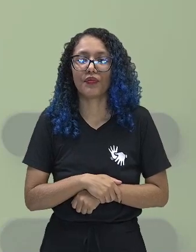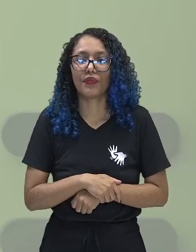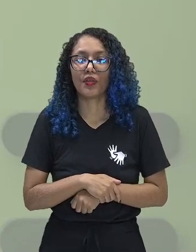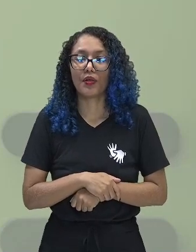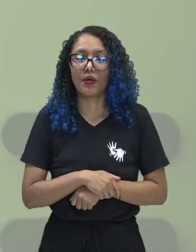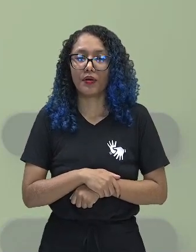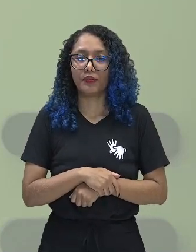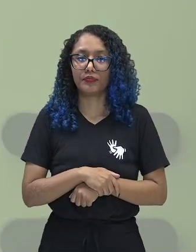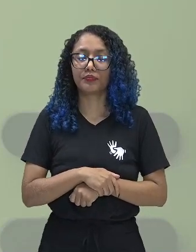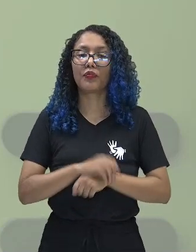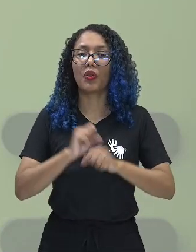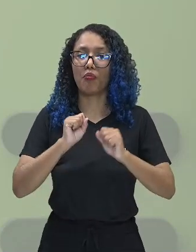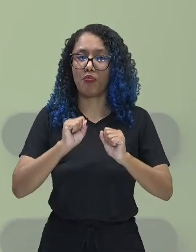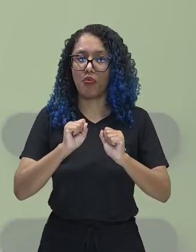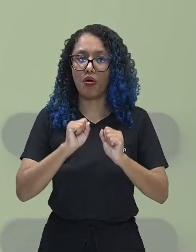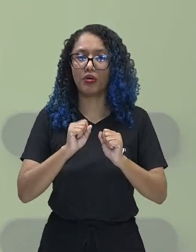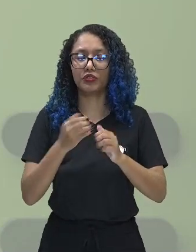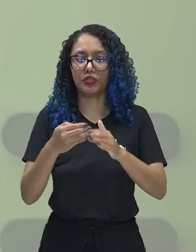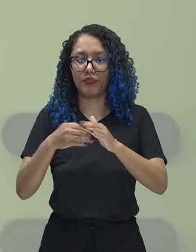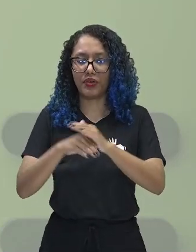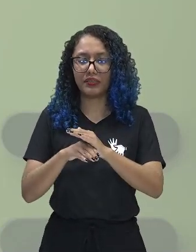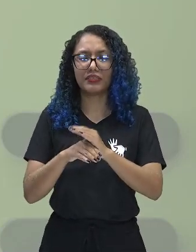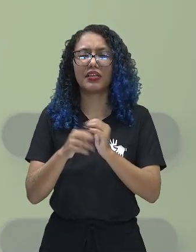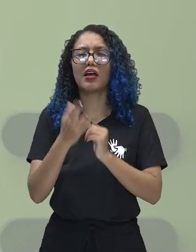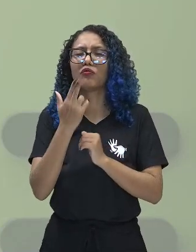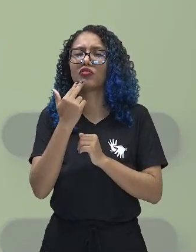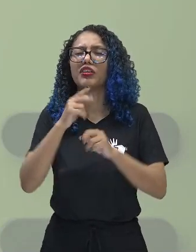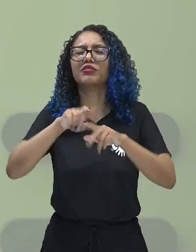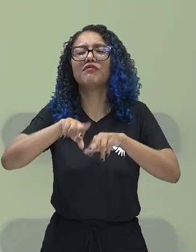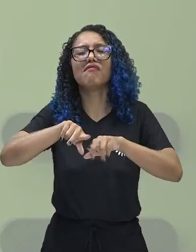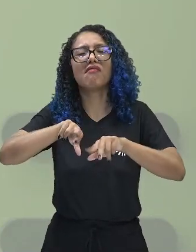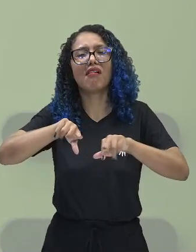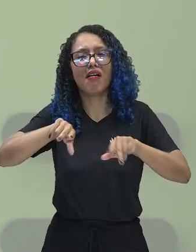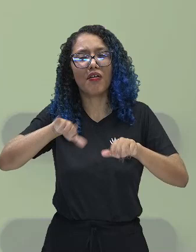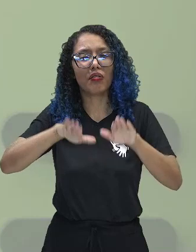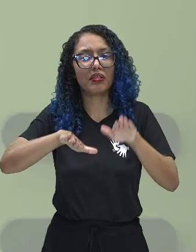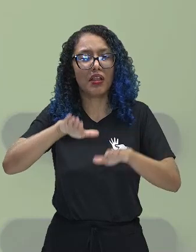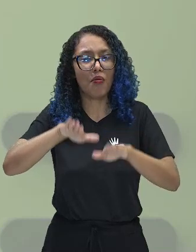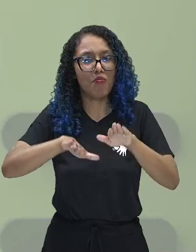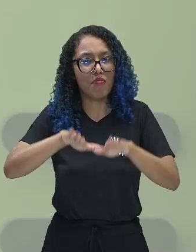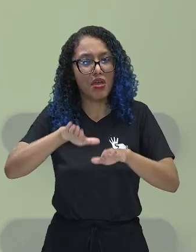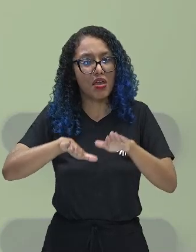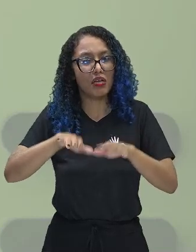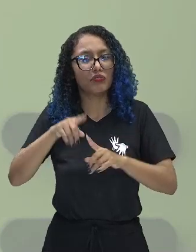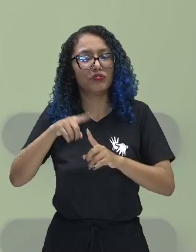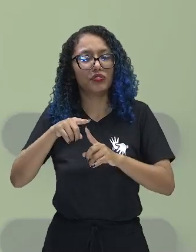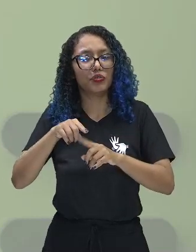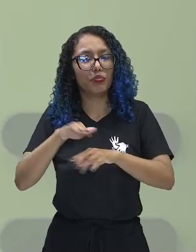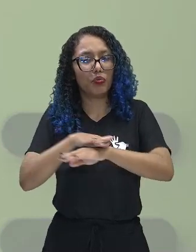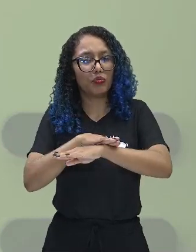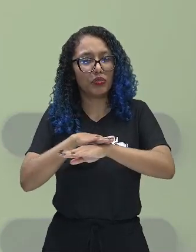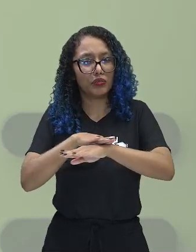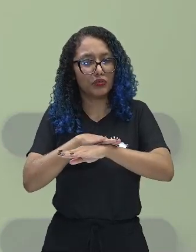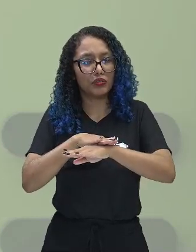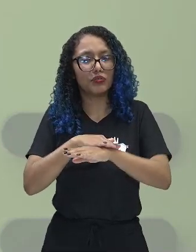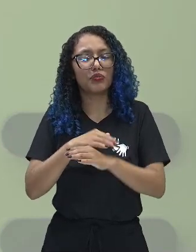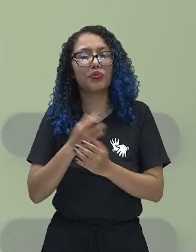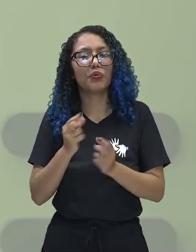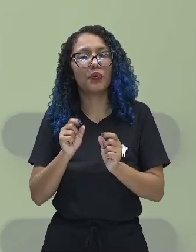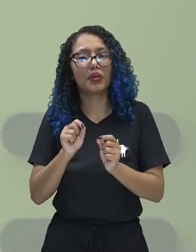armazenar um tipo de nutriente, mas vários, dependendo do tecido no qual o vaculo vai estar